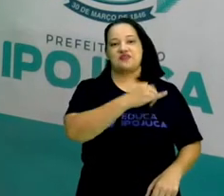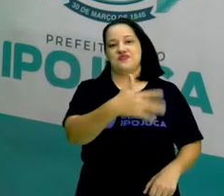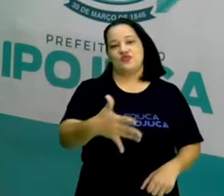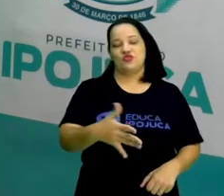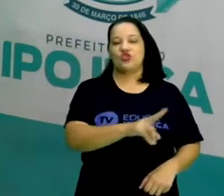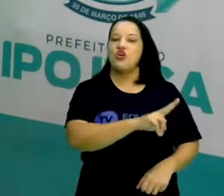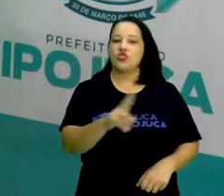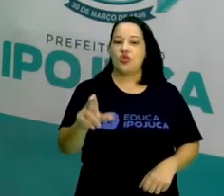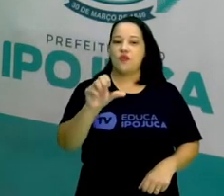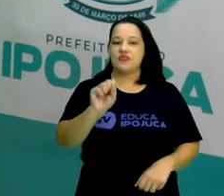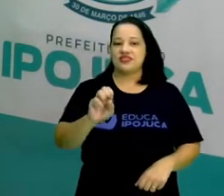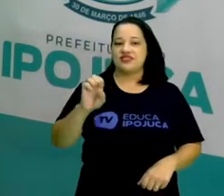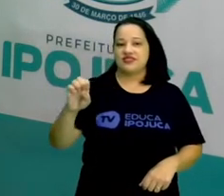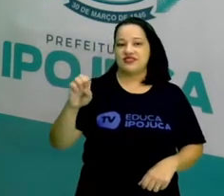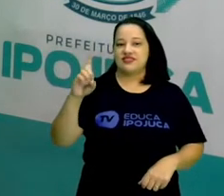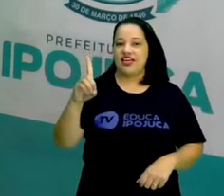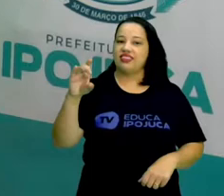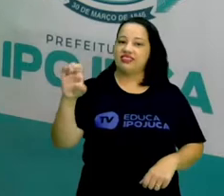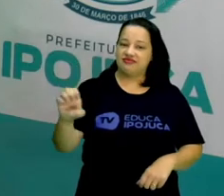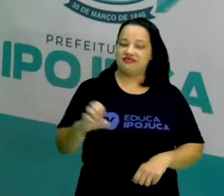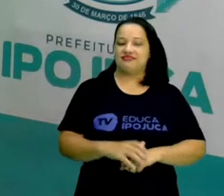isso, o nome Ipojuca Sede.